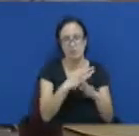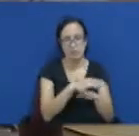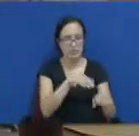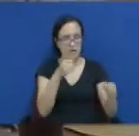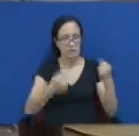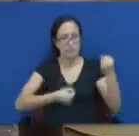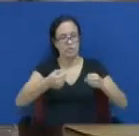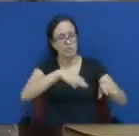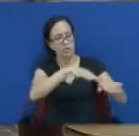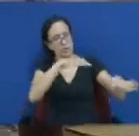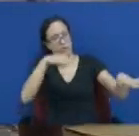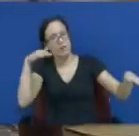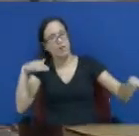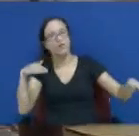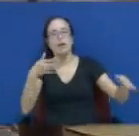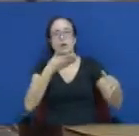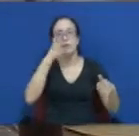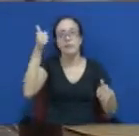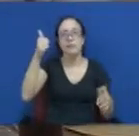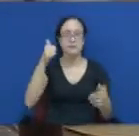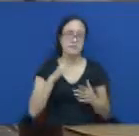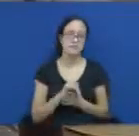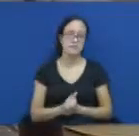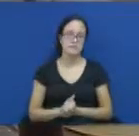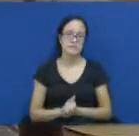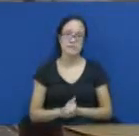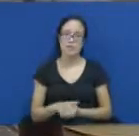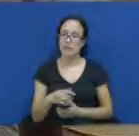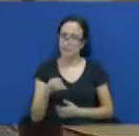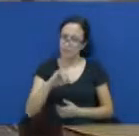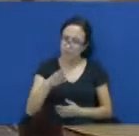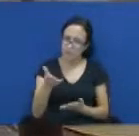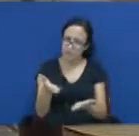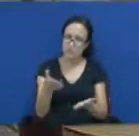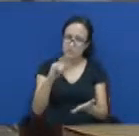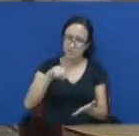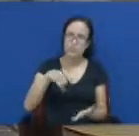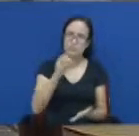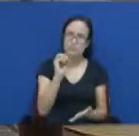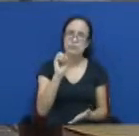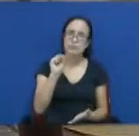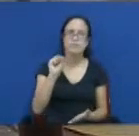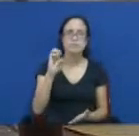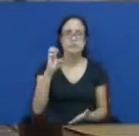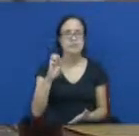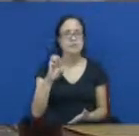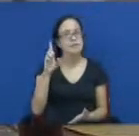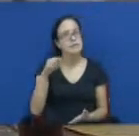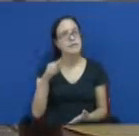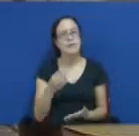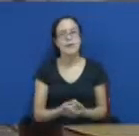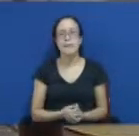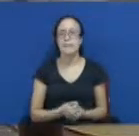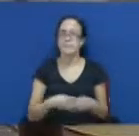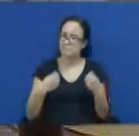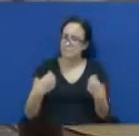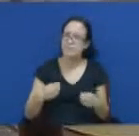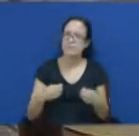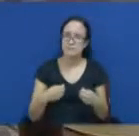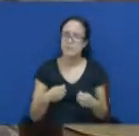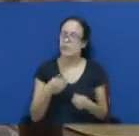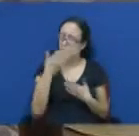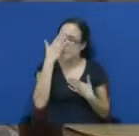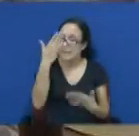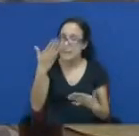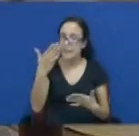para essa questão. Eu acho José Oliveira que na próxima segunda-feira com certeza essa Câmara já estará tratando desse assunto e eu